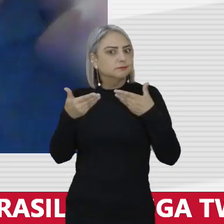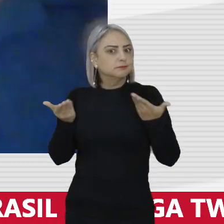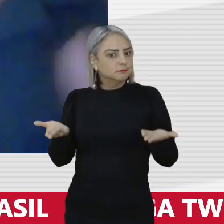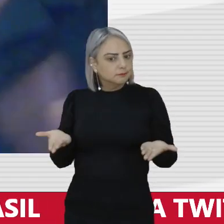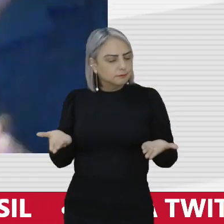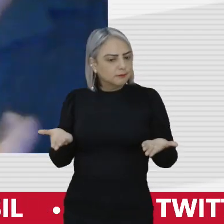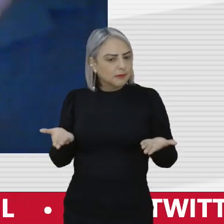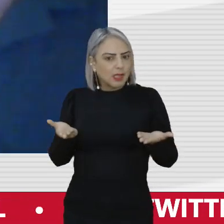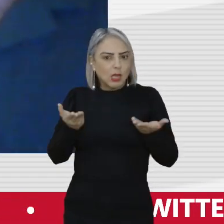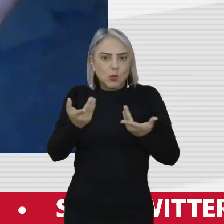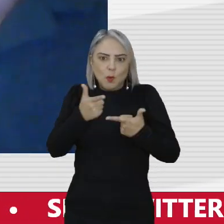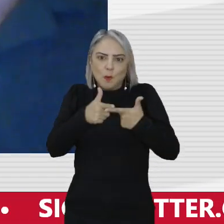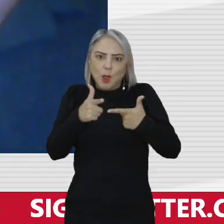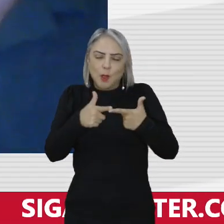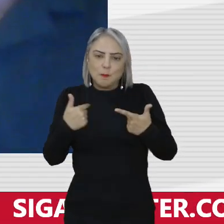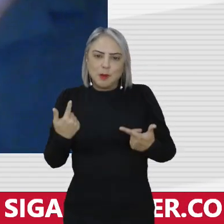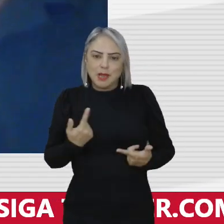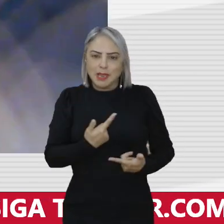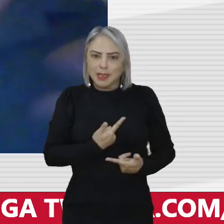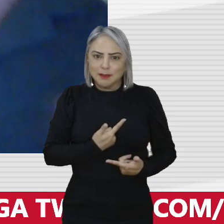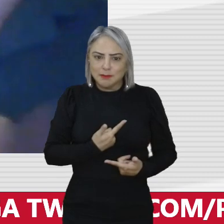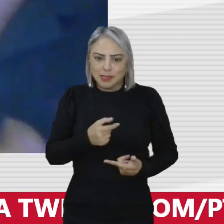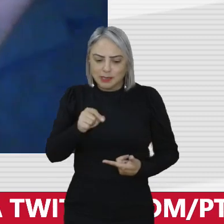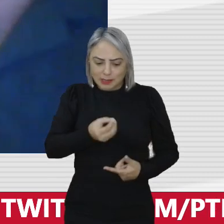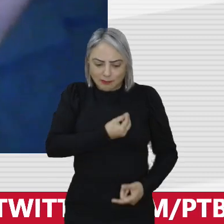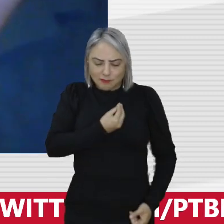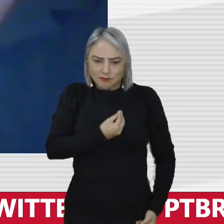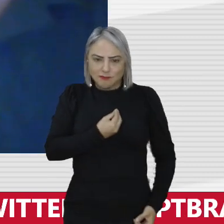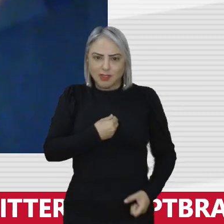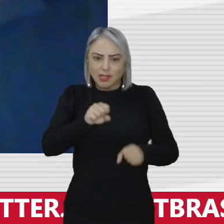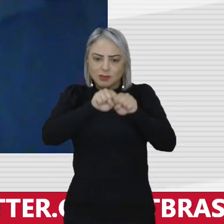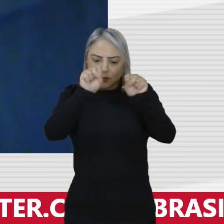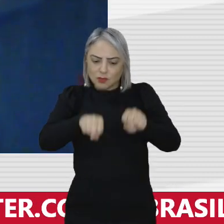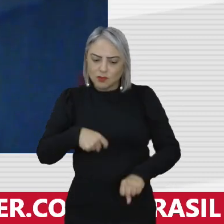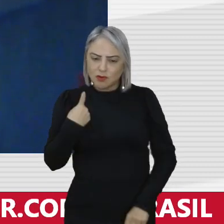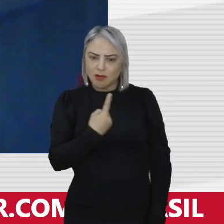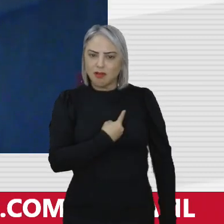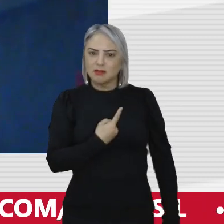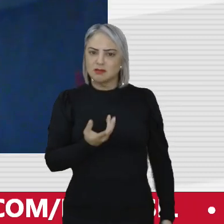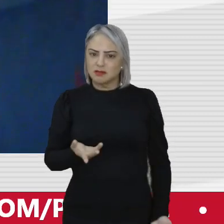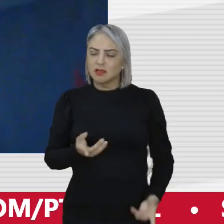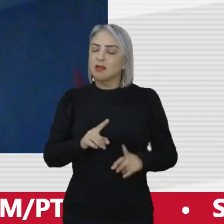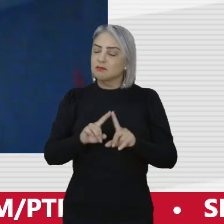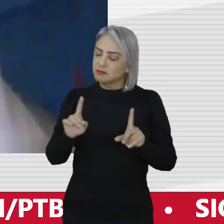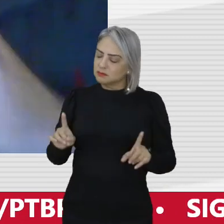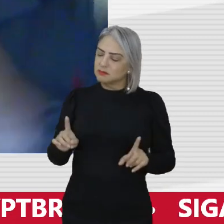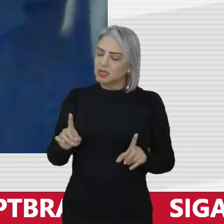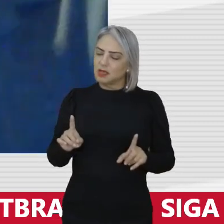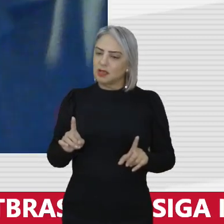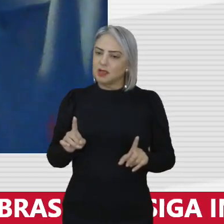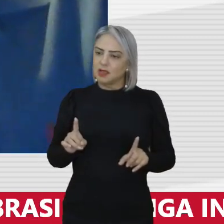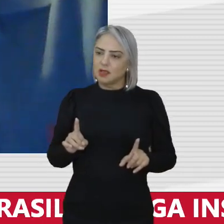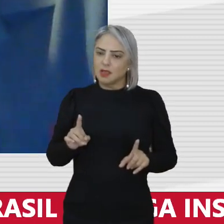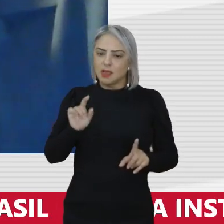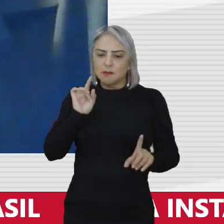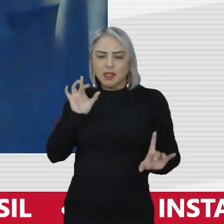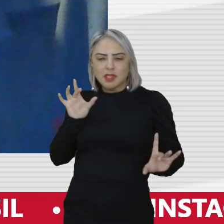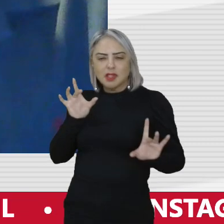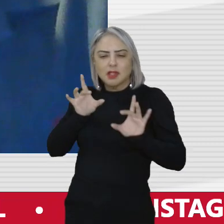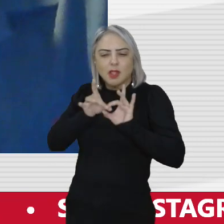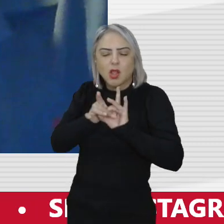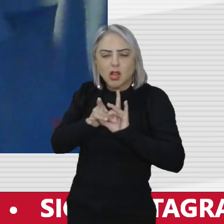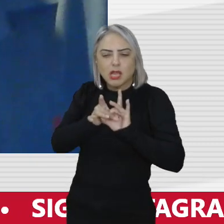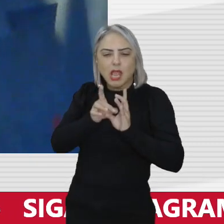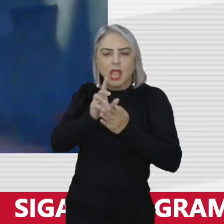no caos que viveu o nosso sistema, que ainda está vivendo, mas que o conecta o Lula de